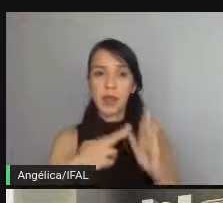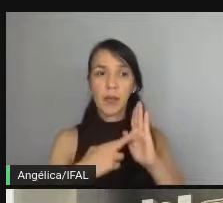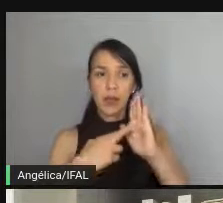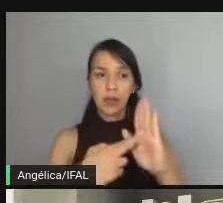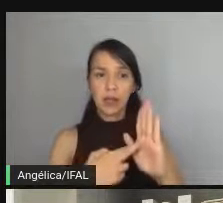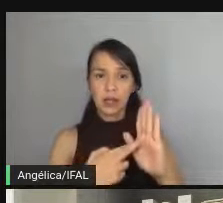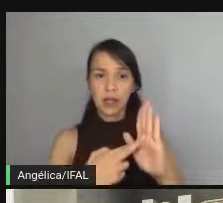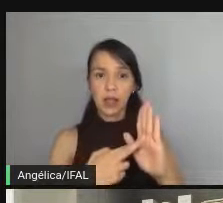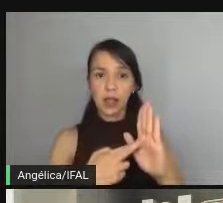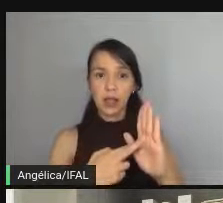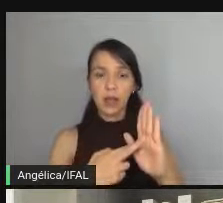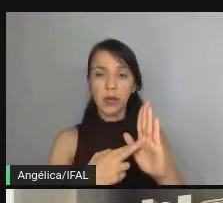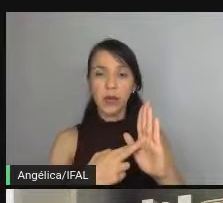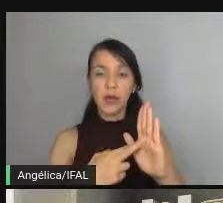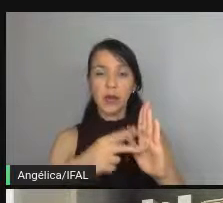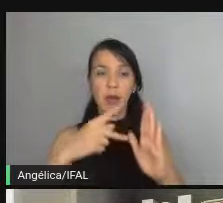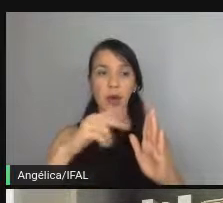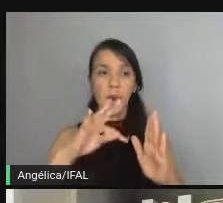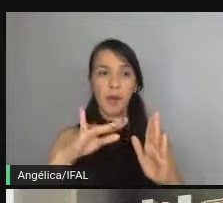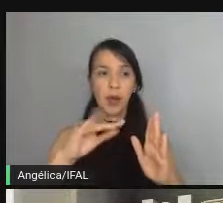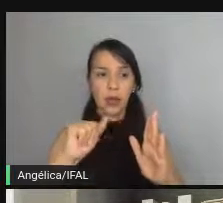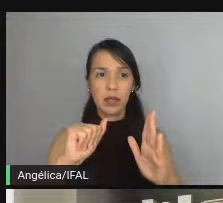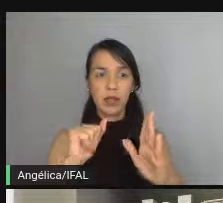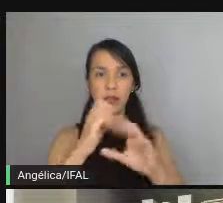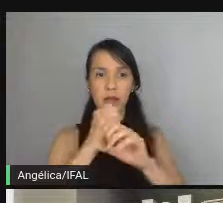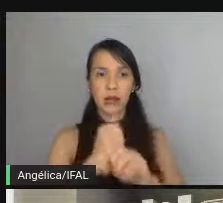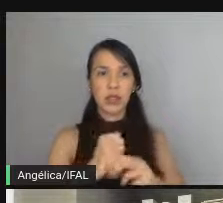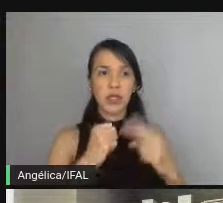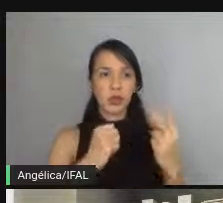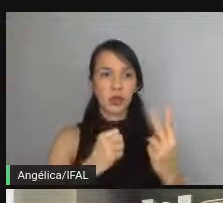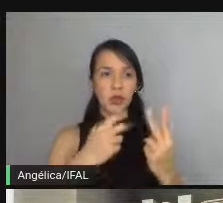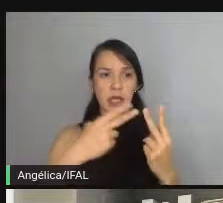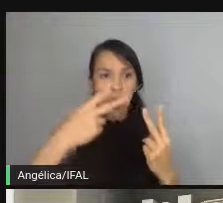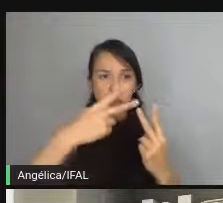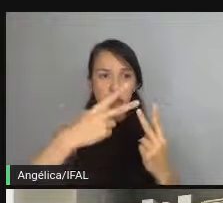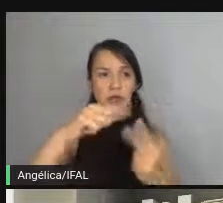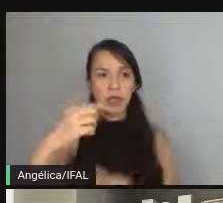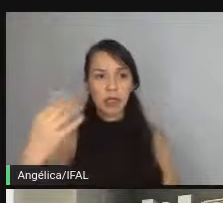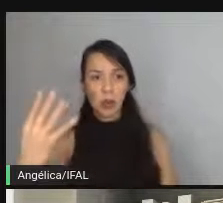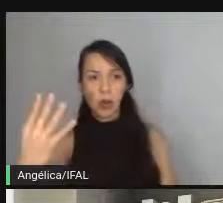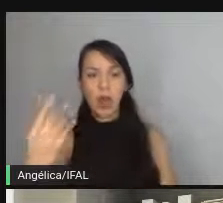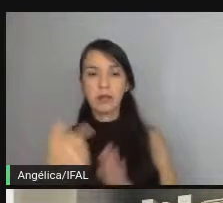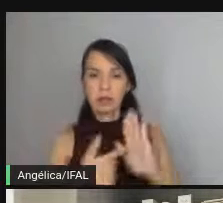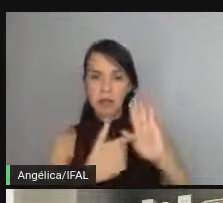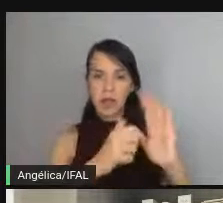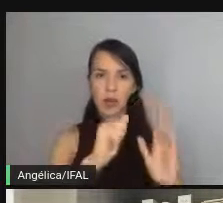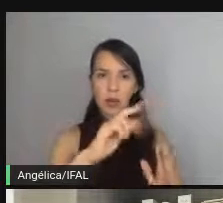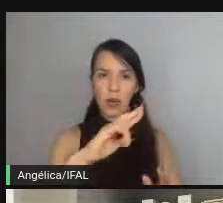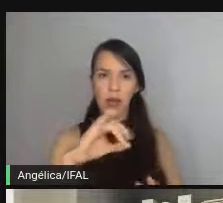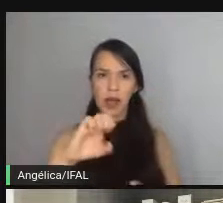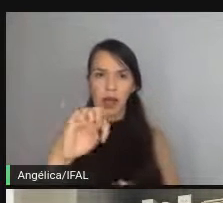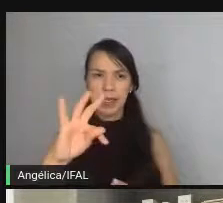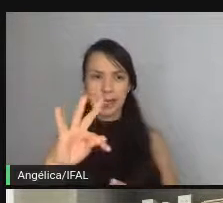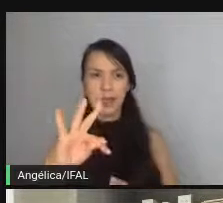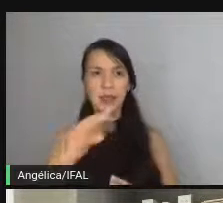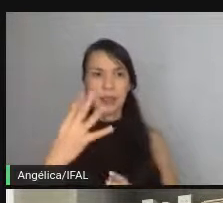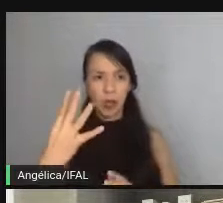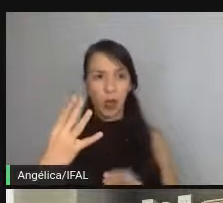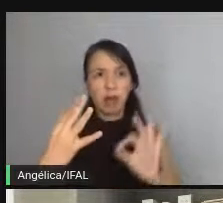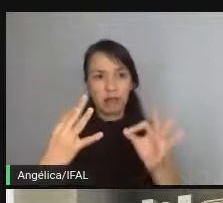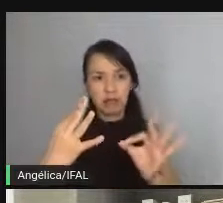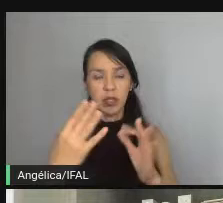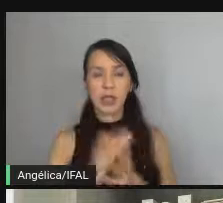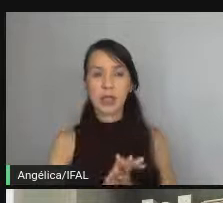com a potência calculada então a gente sabe que a potência de 2 elevado a 2 tem que ser 4 e o assert já tá 4 e o resultado e o teste tá passando